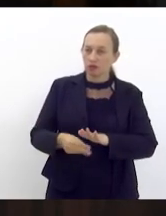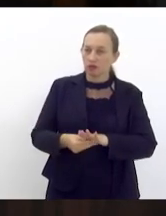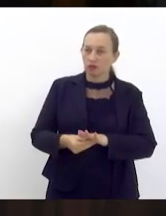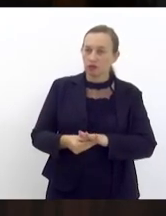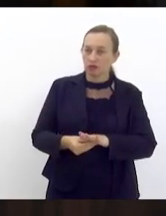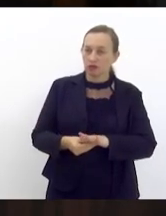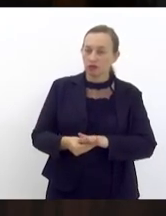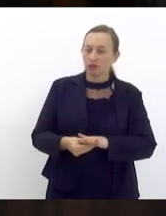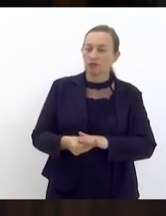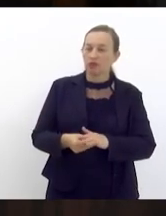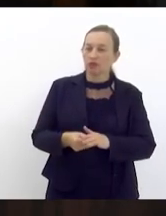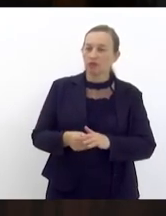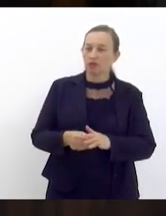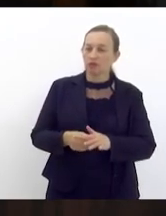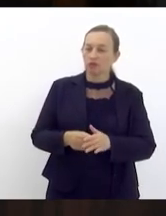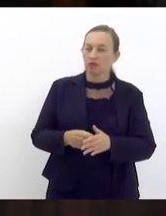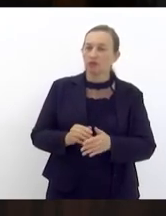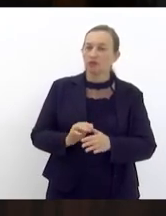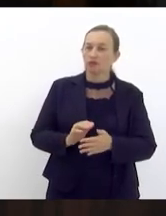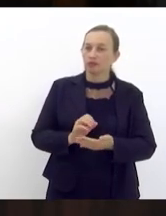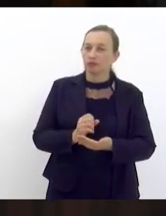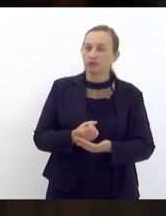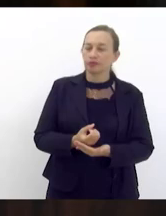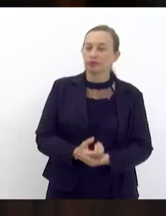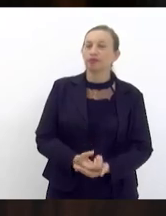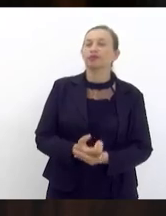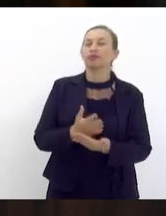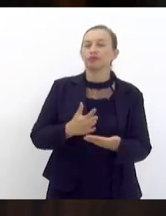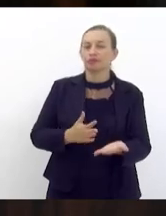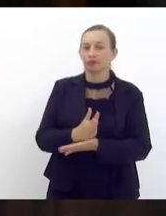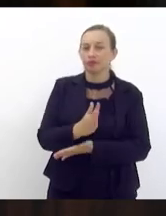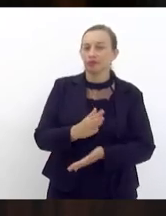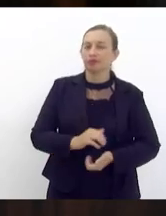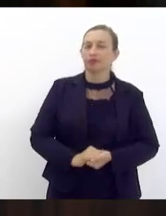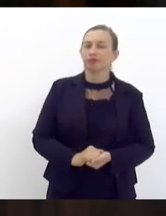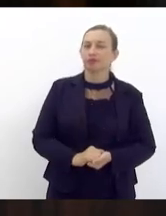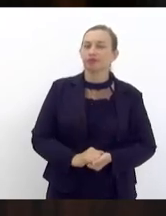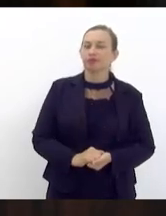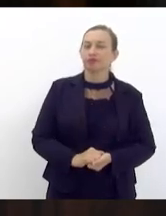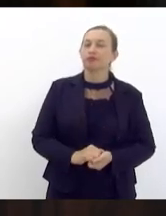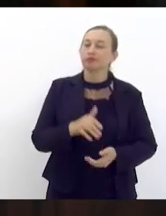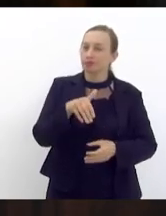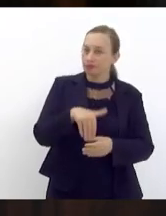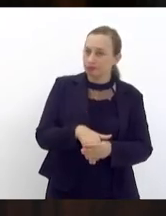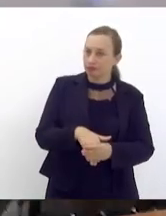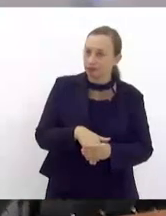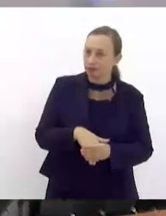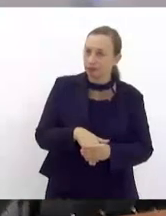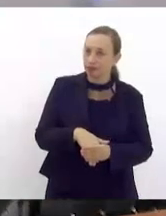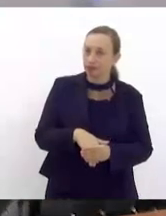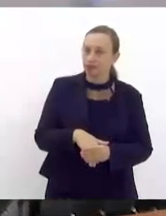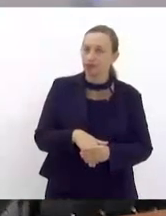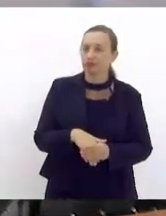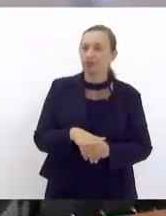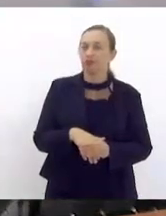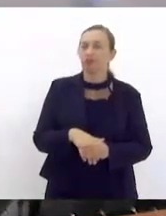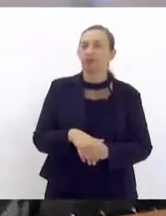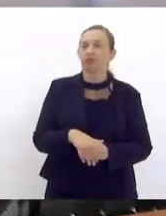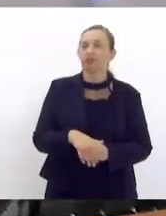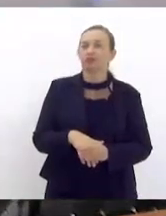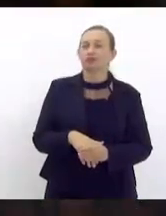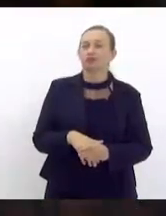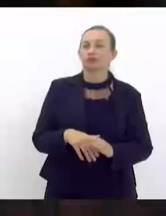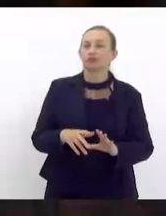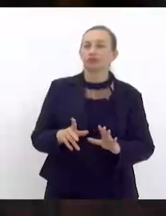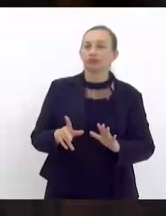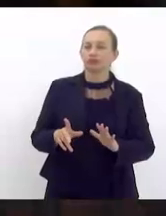senhor descaprovo permanece como estão aprovado em votação declaração presidente a